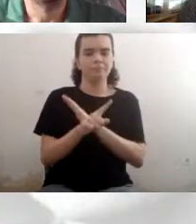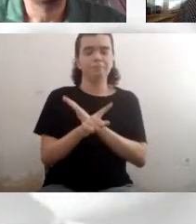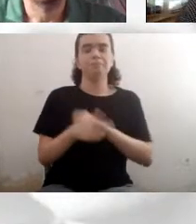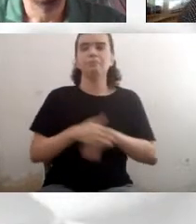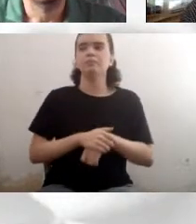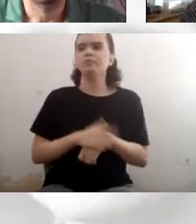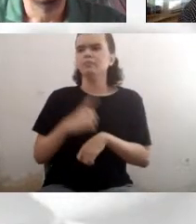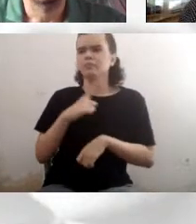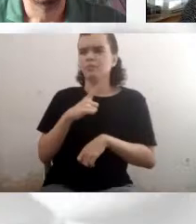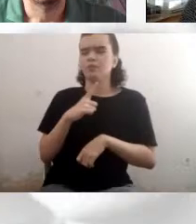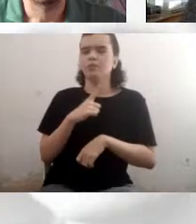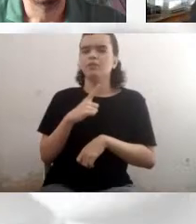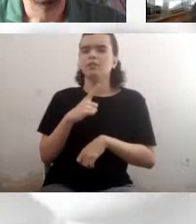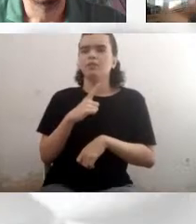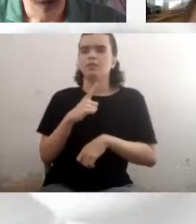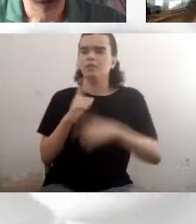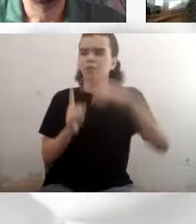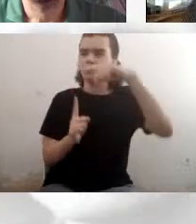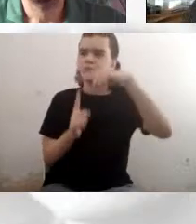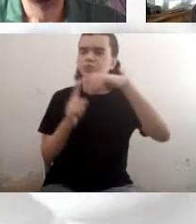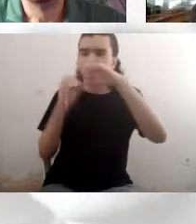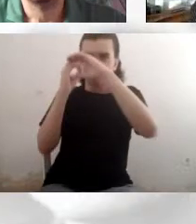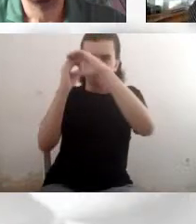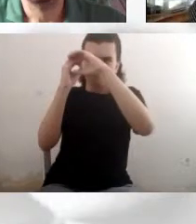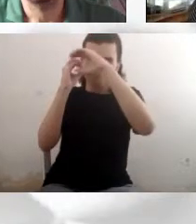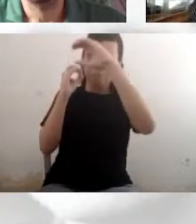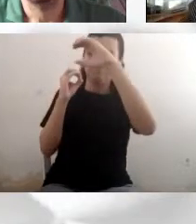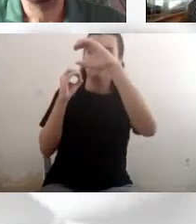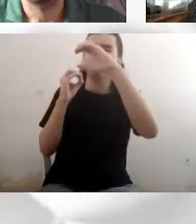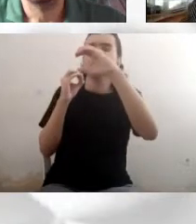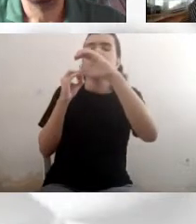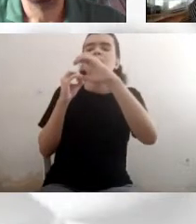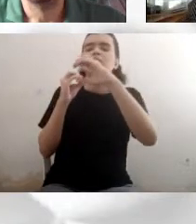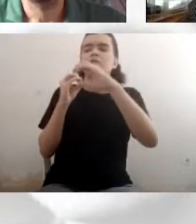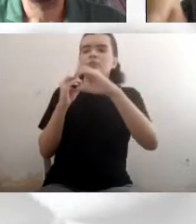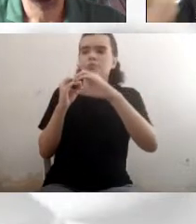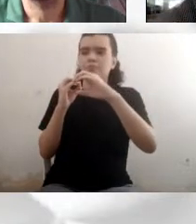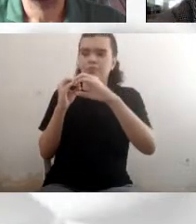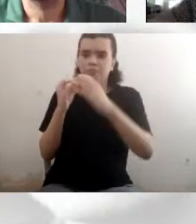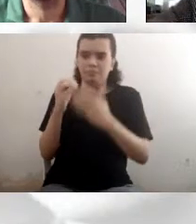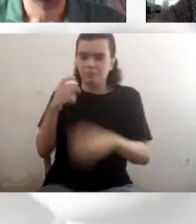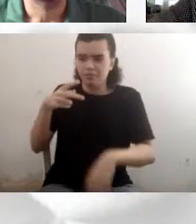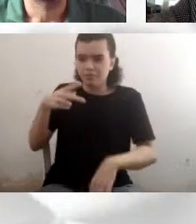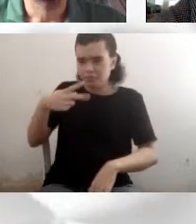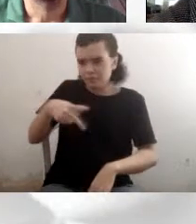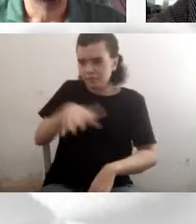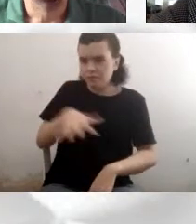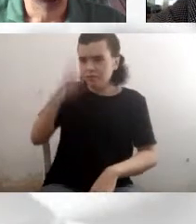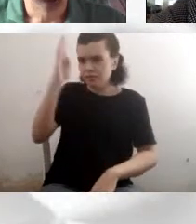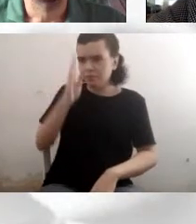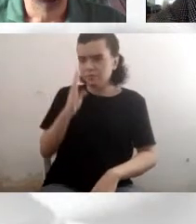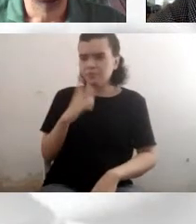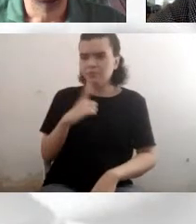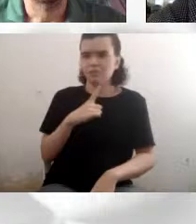o tipo, não sei qual é o tipo que você está falando, mas sim, a gente, todos